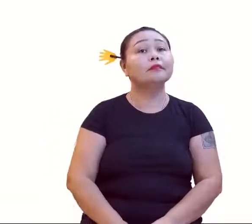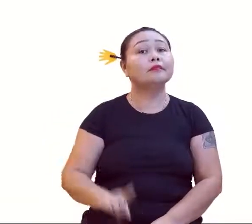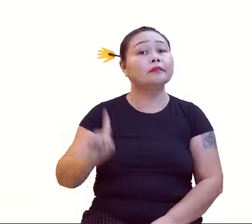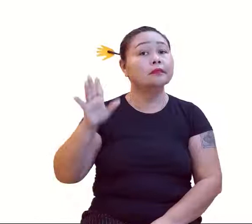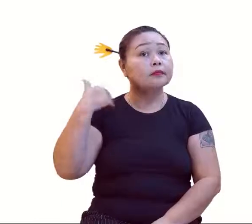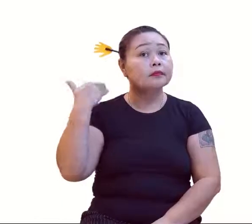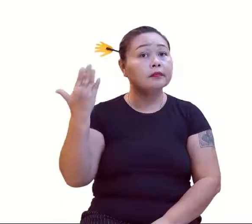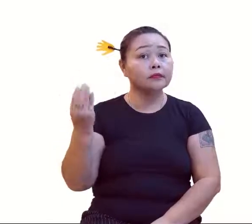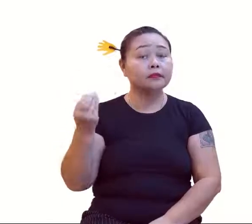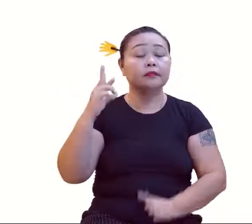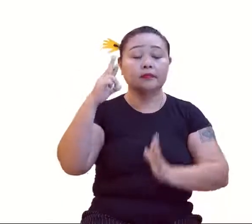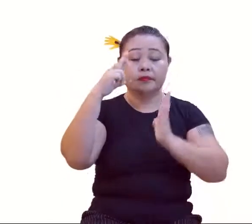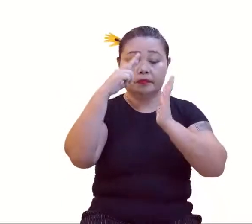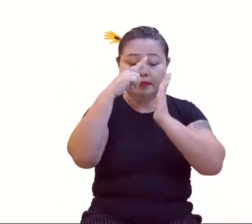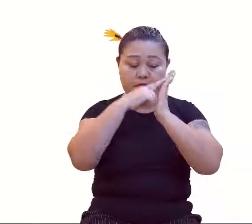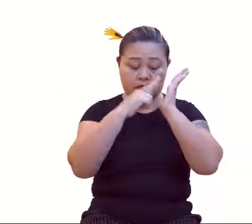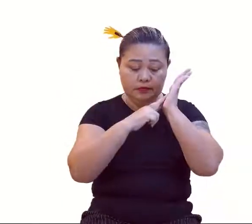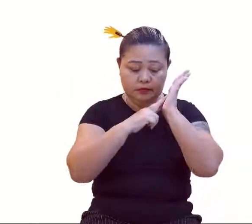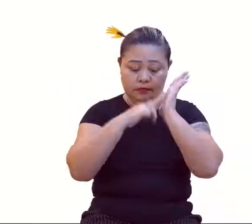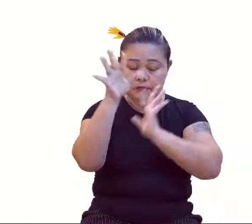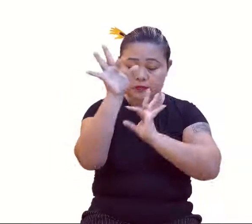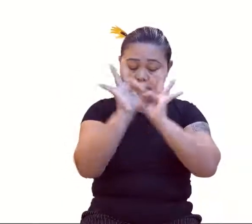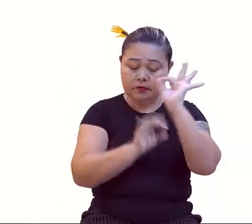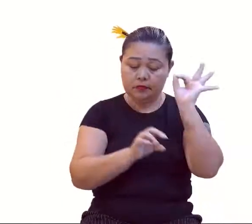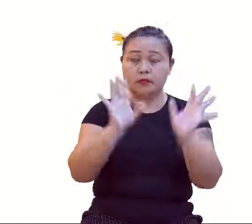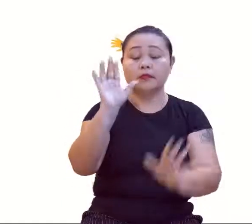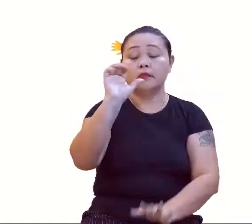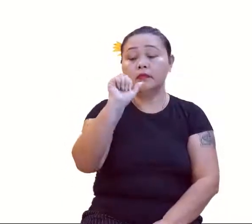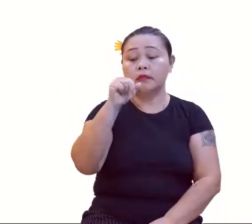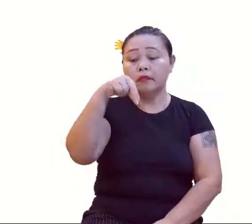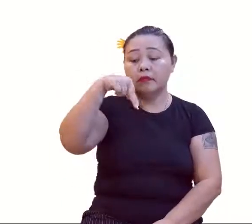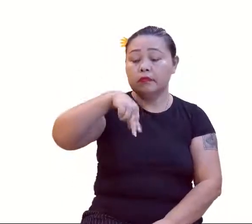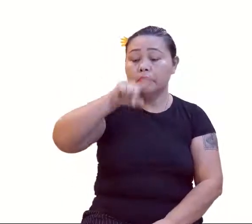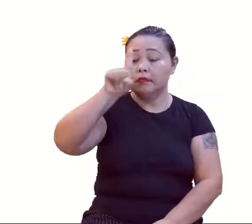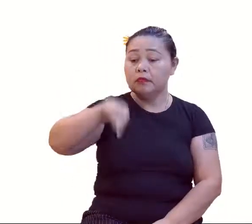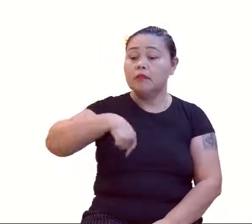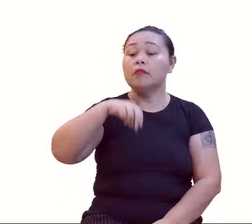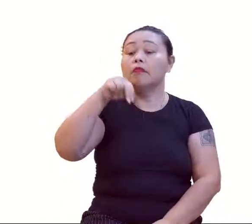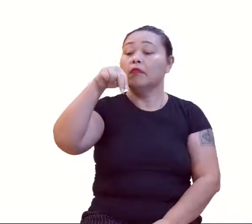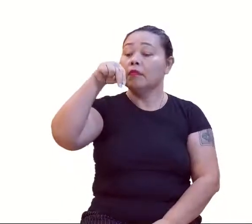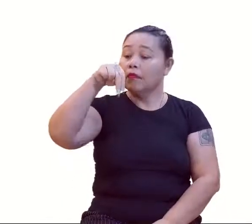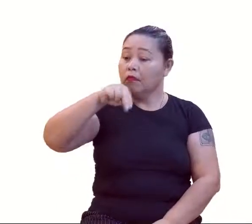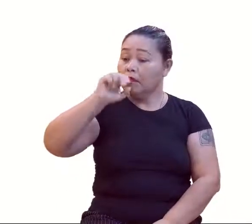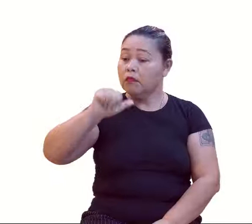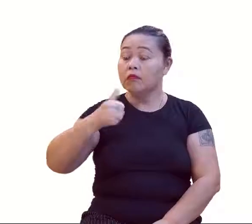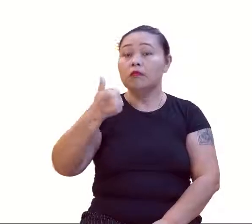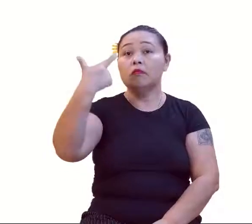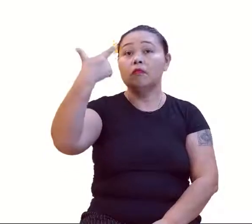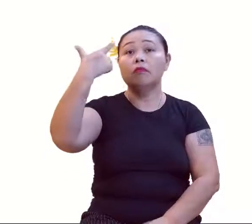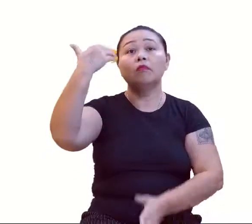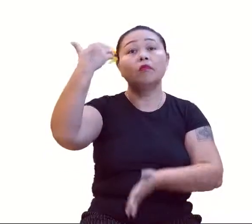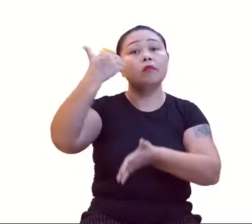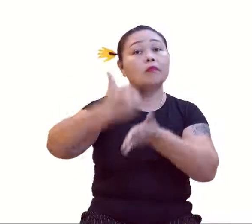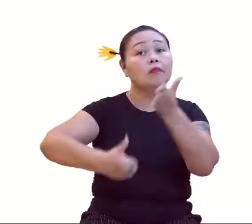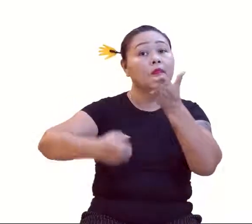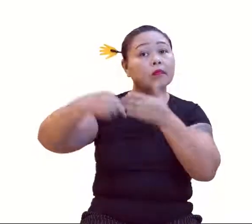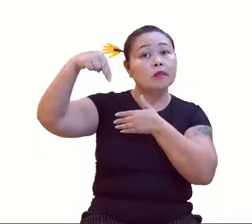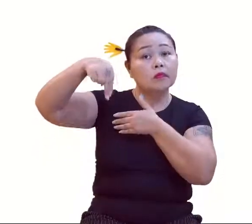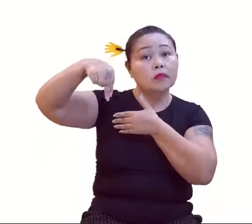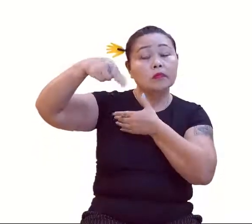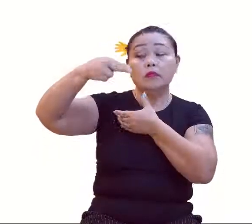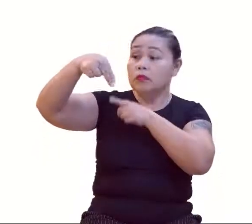Dada a lei de formação, a n igual a n ao quadrado menos n, com n